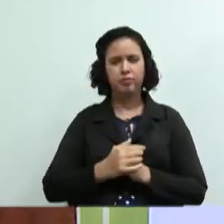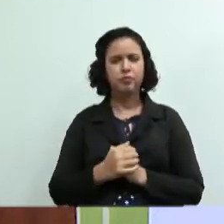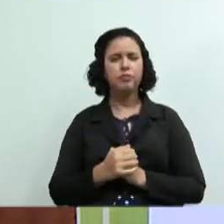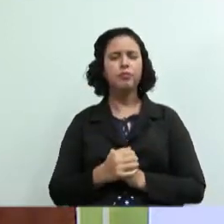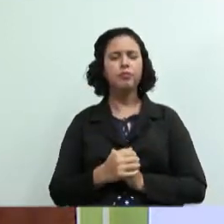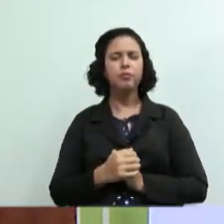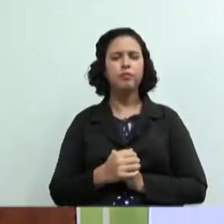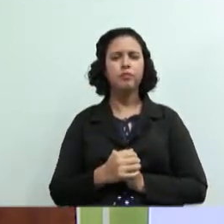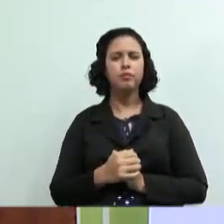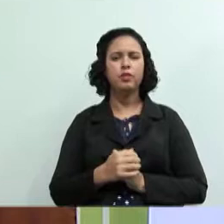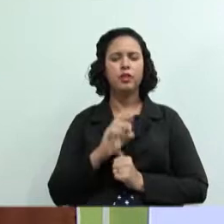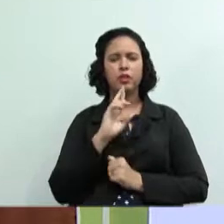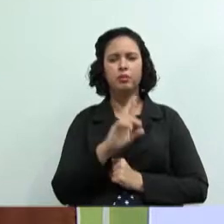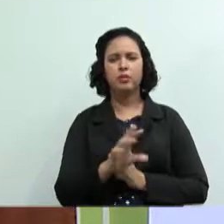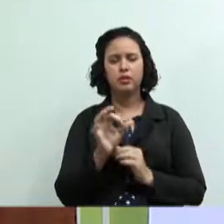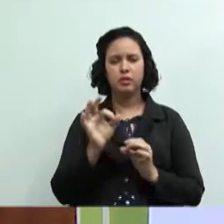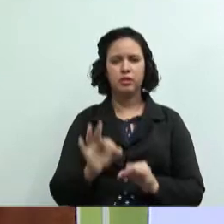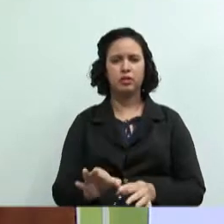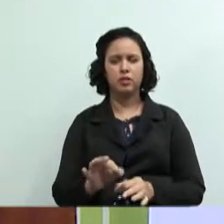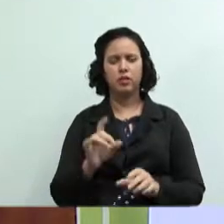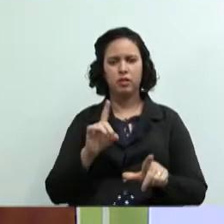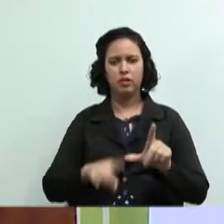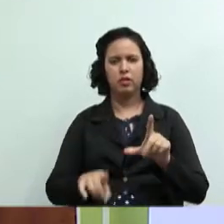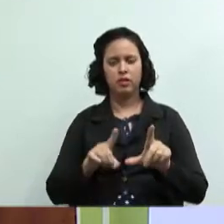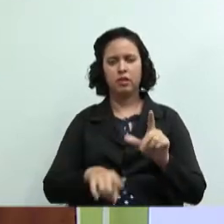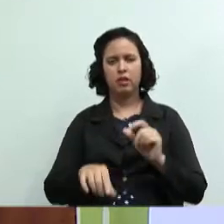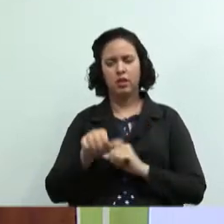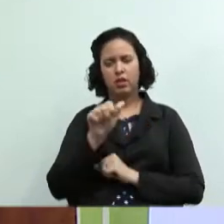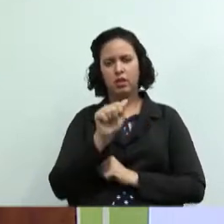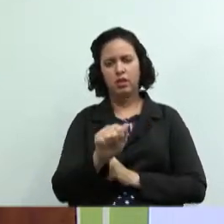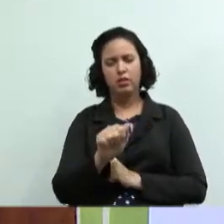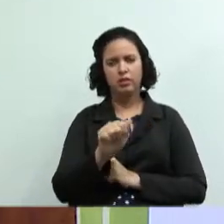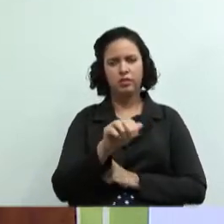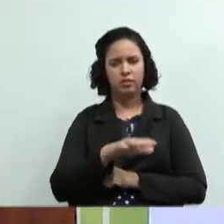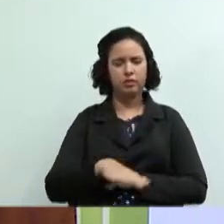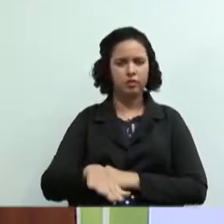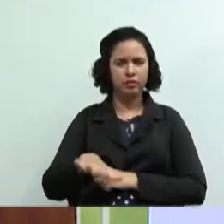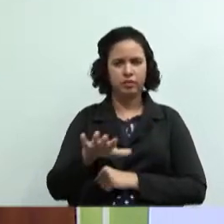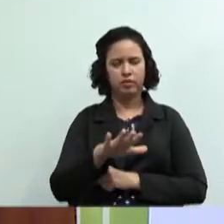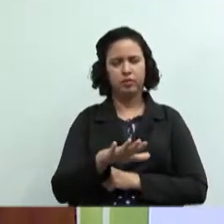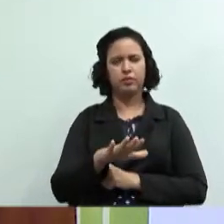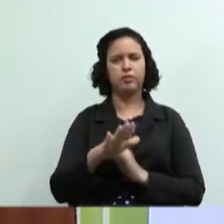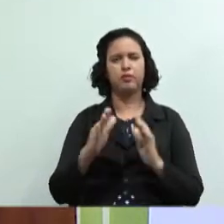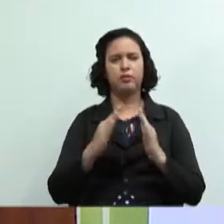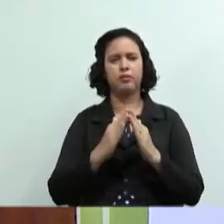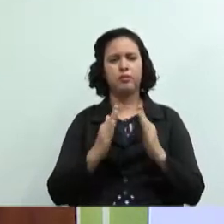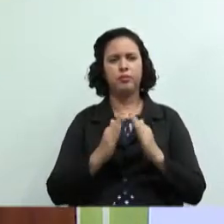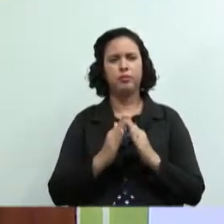3 então a resposta certa é a letra A é o ramo habitacional vamos a questão 3